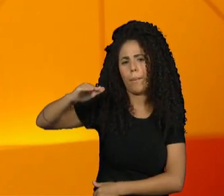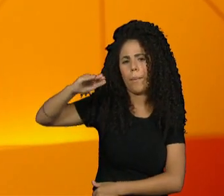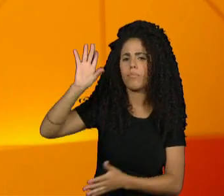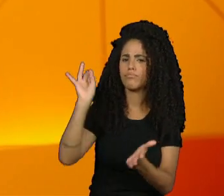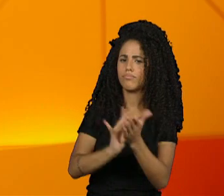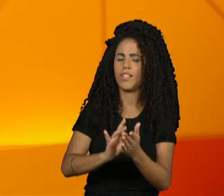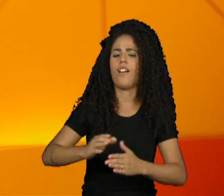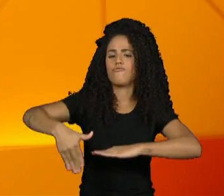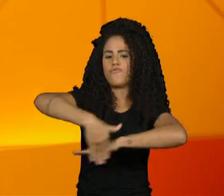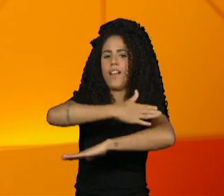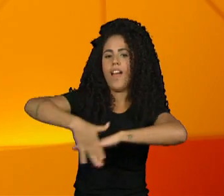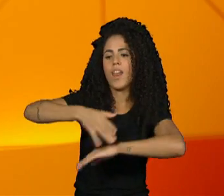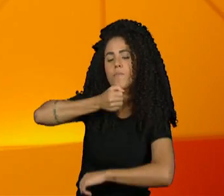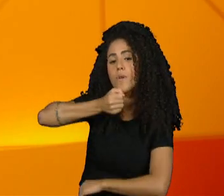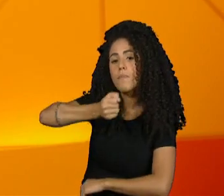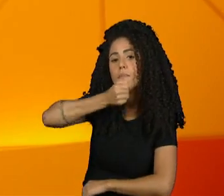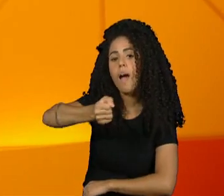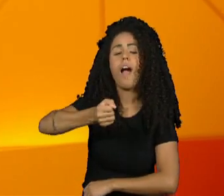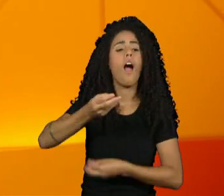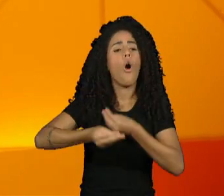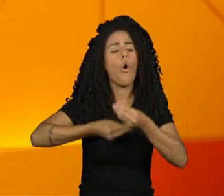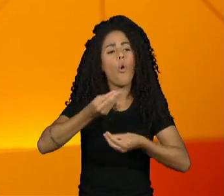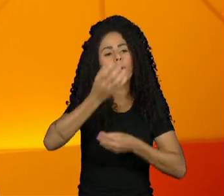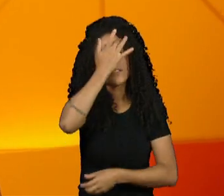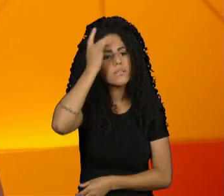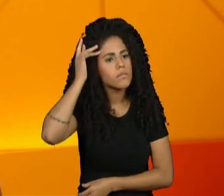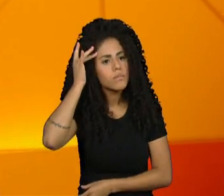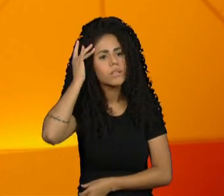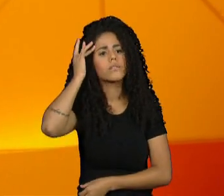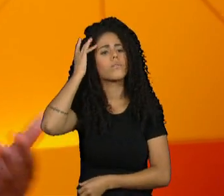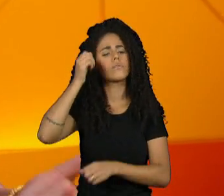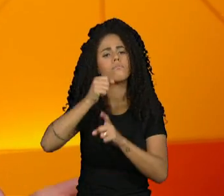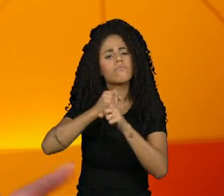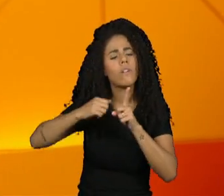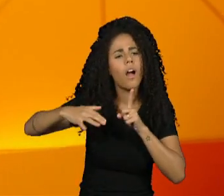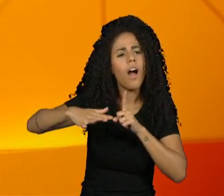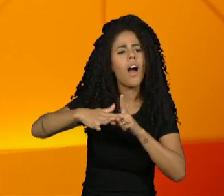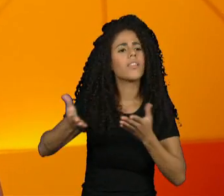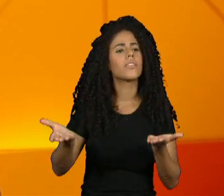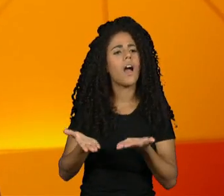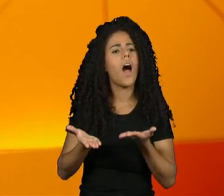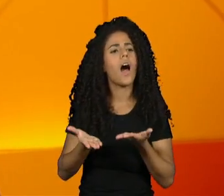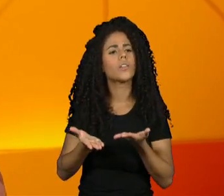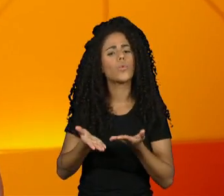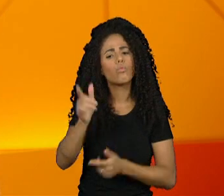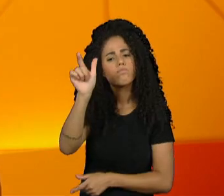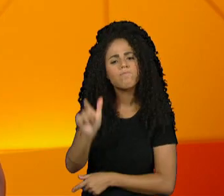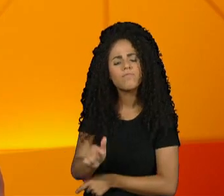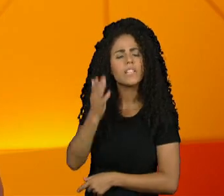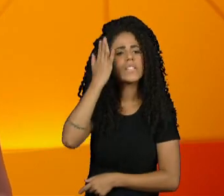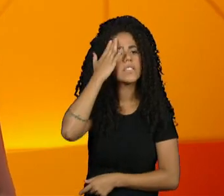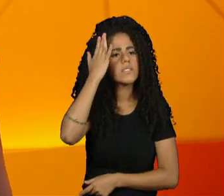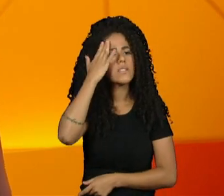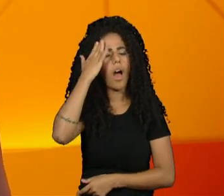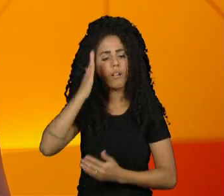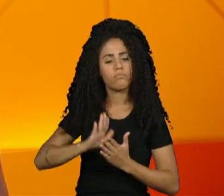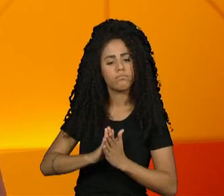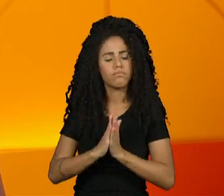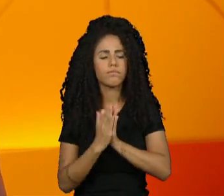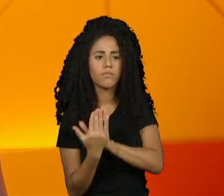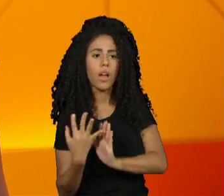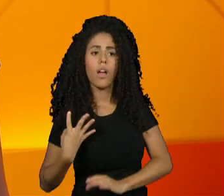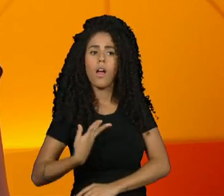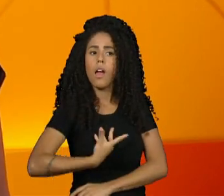ruas para saber como as pessoas lidam com a população trans e quais são as principais referências entre os transexuais que